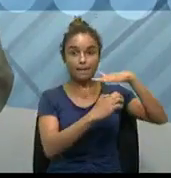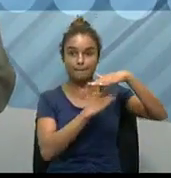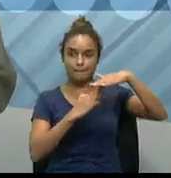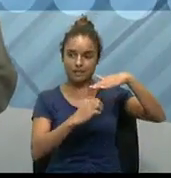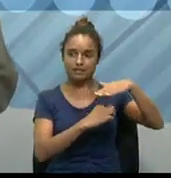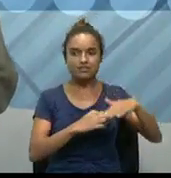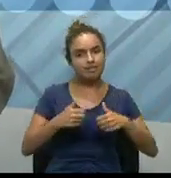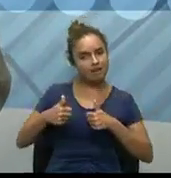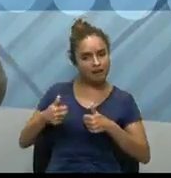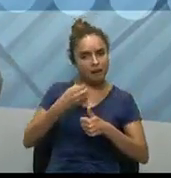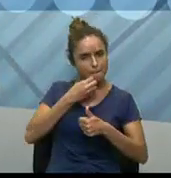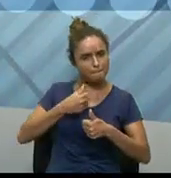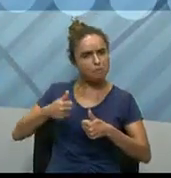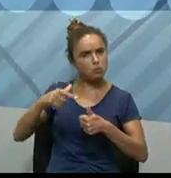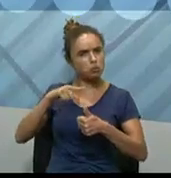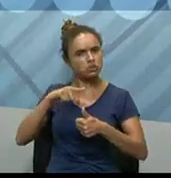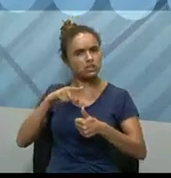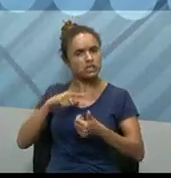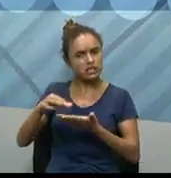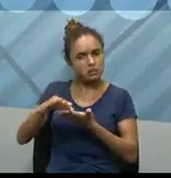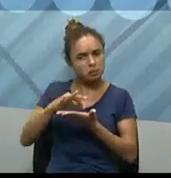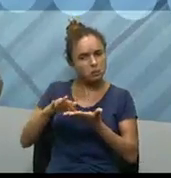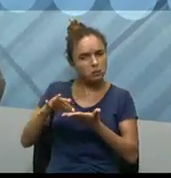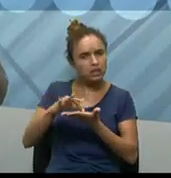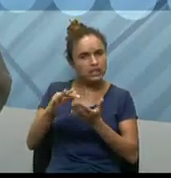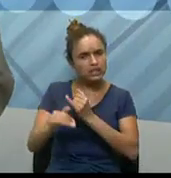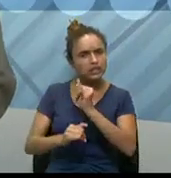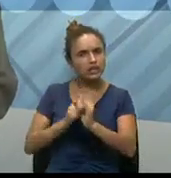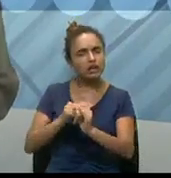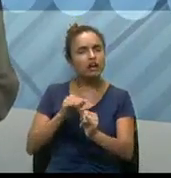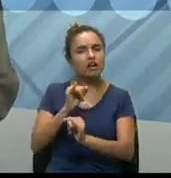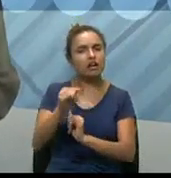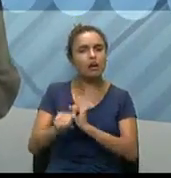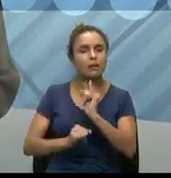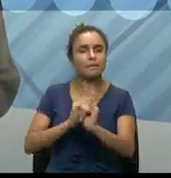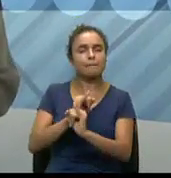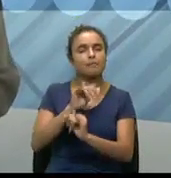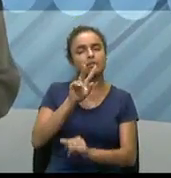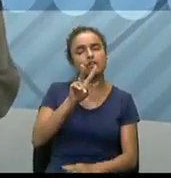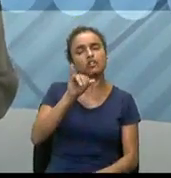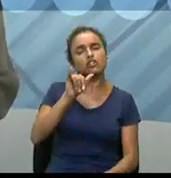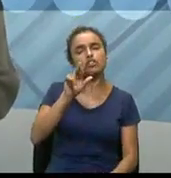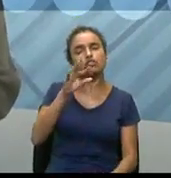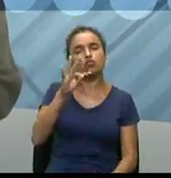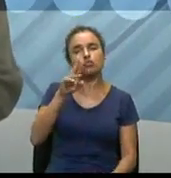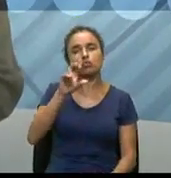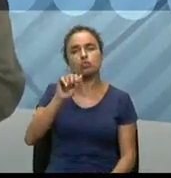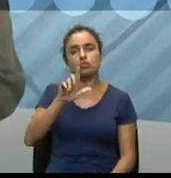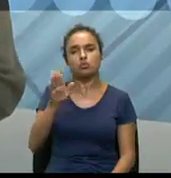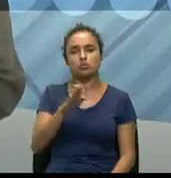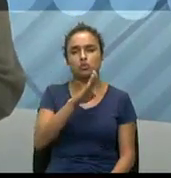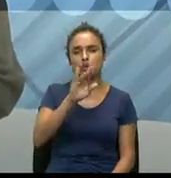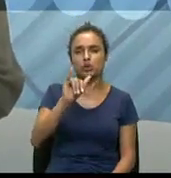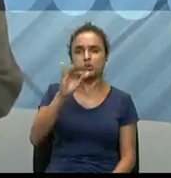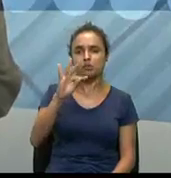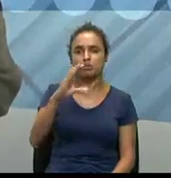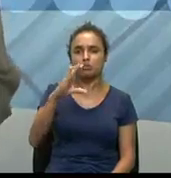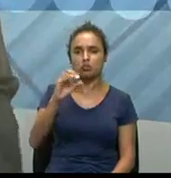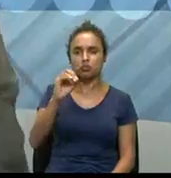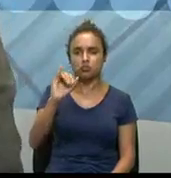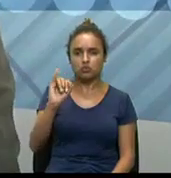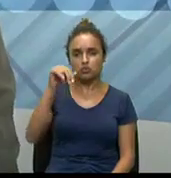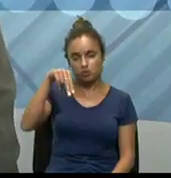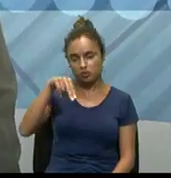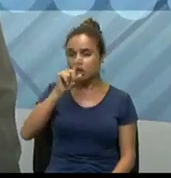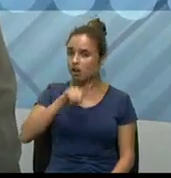a Bitcoin pode ser utilizada, né? Então, sobre isso, a gente vai estar comentando um